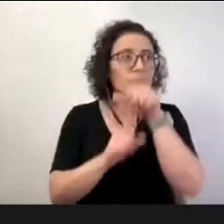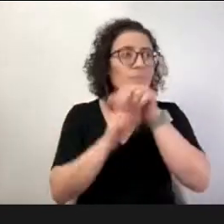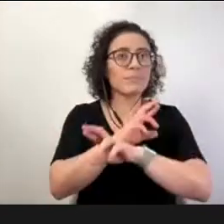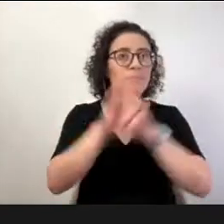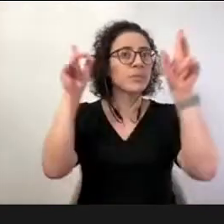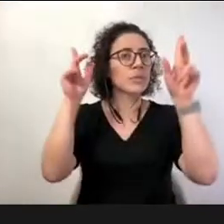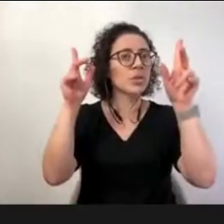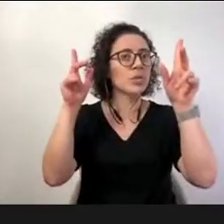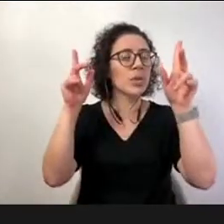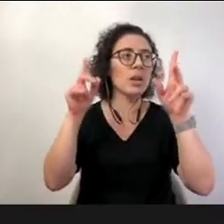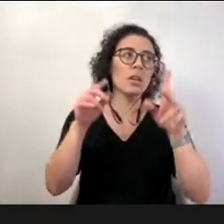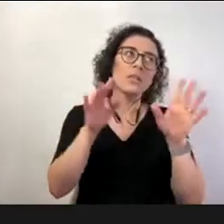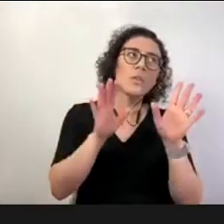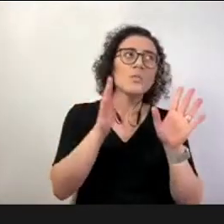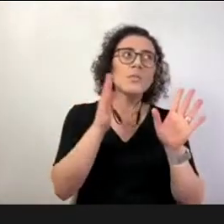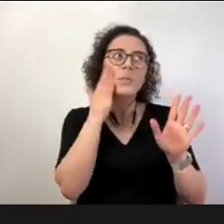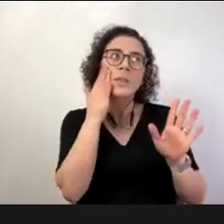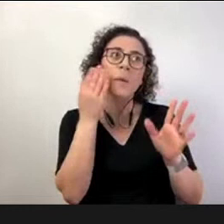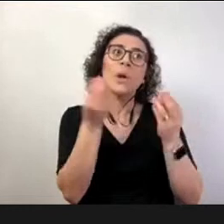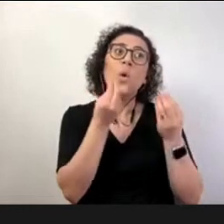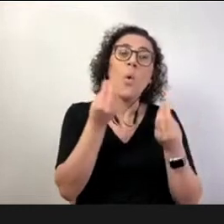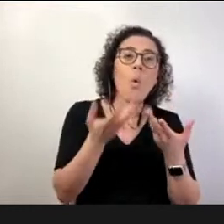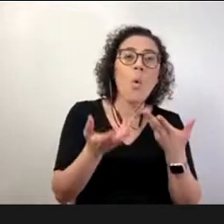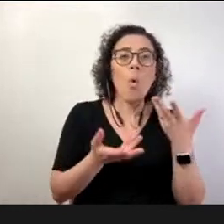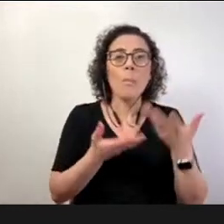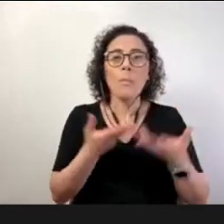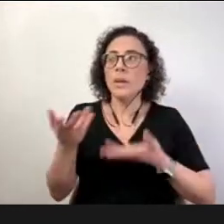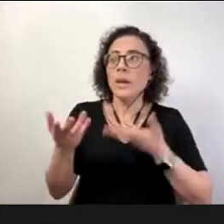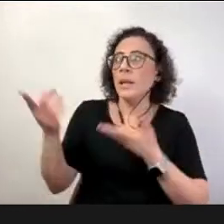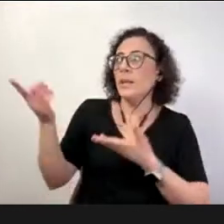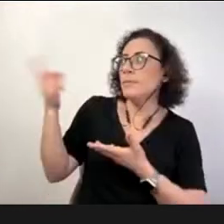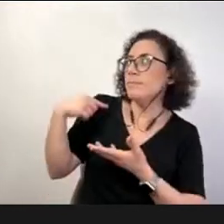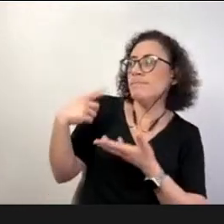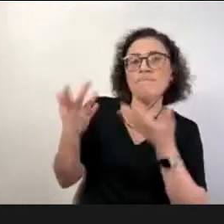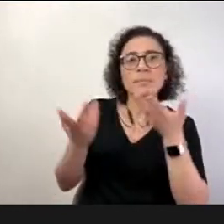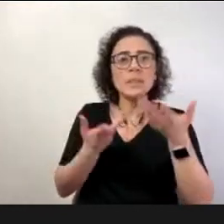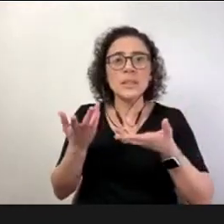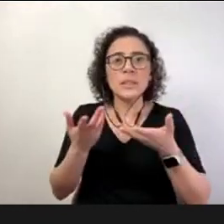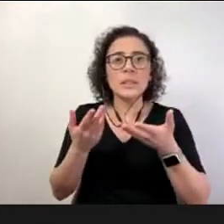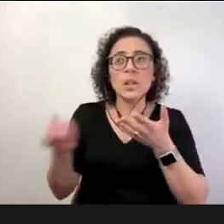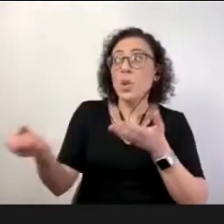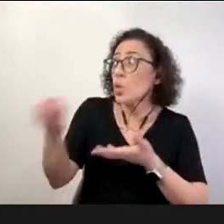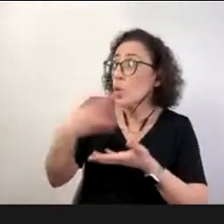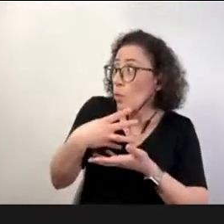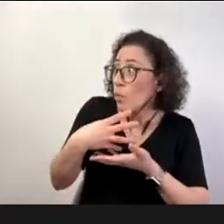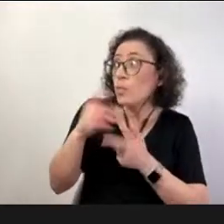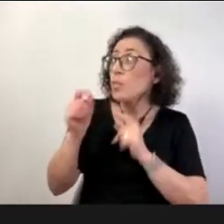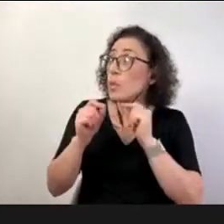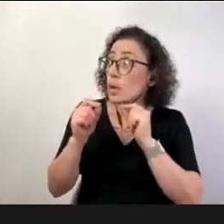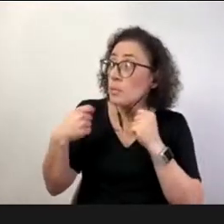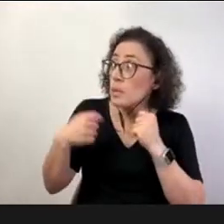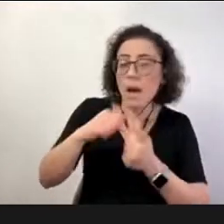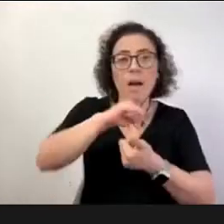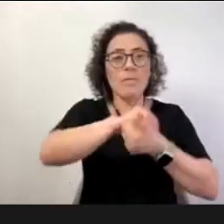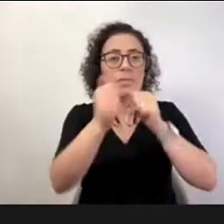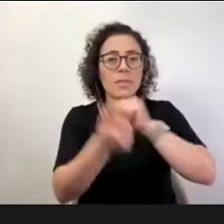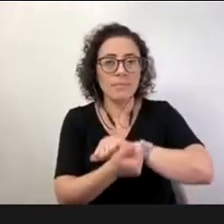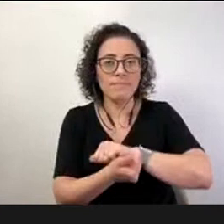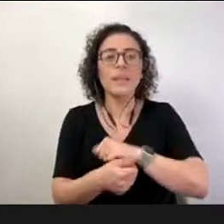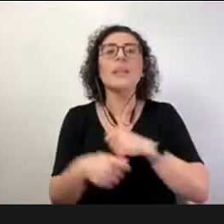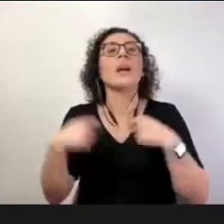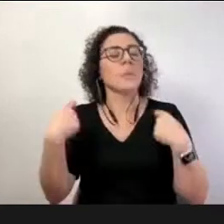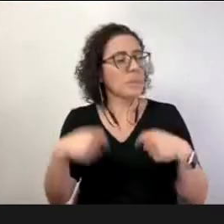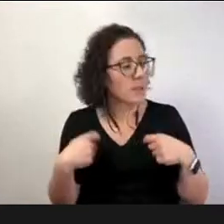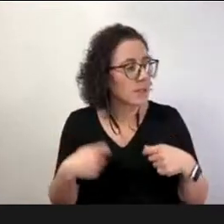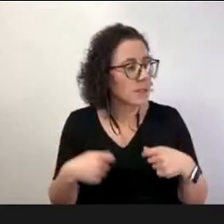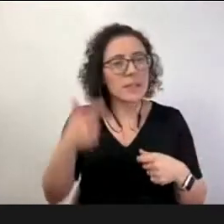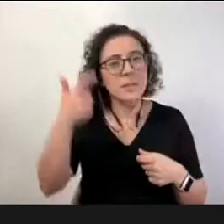as diretrizes chegando as adaptações que aconteciam a gente precisava olhar para as novas necessidades de formação docente né de